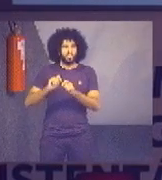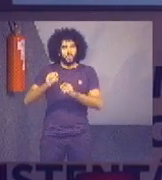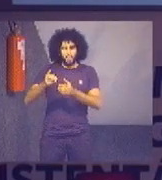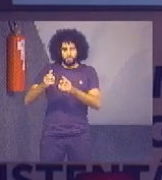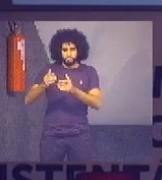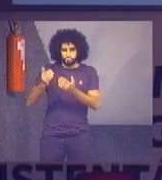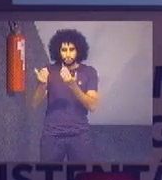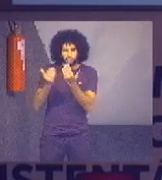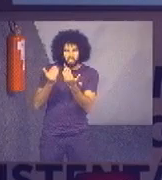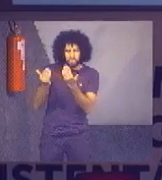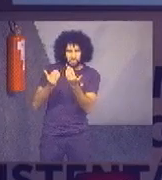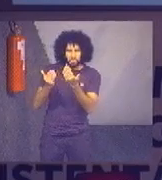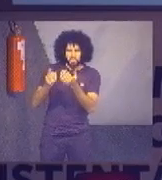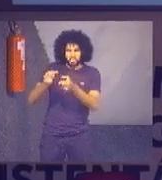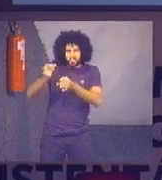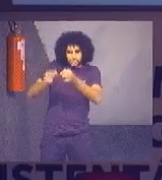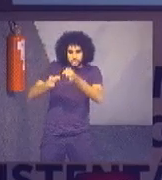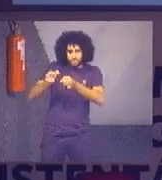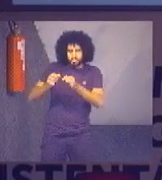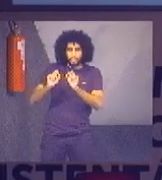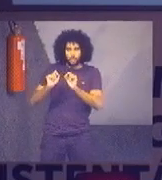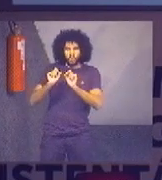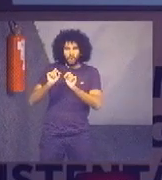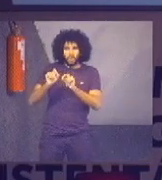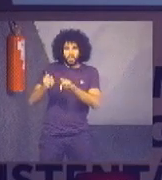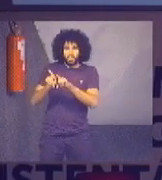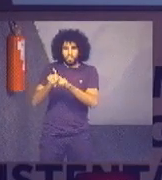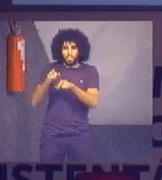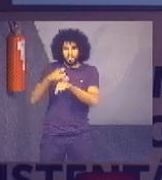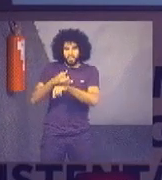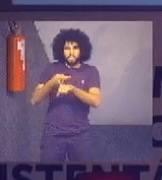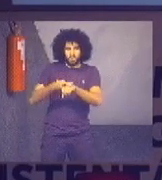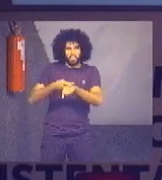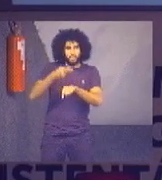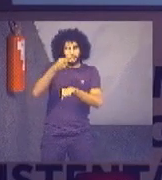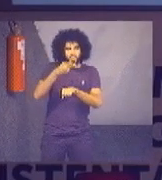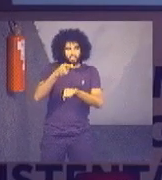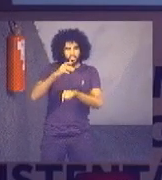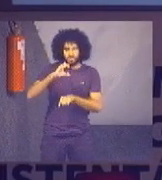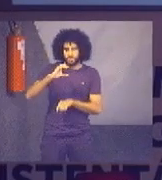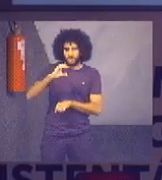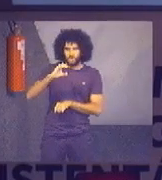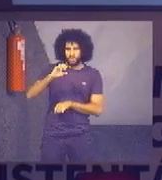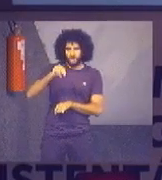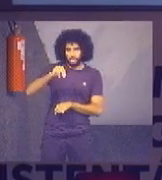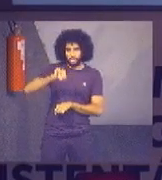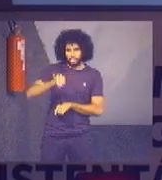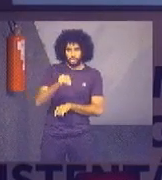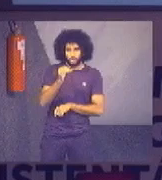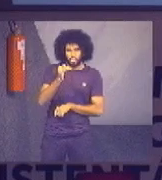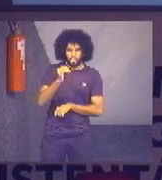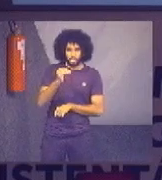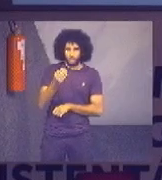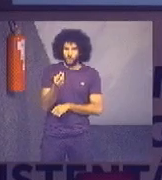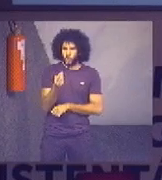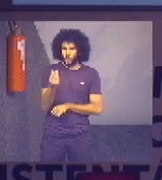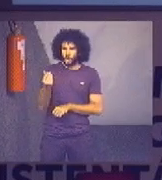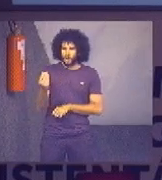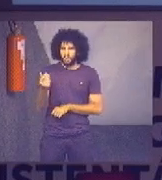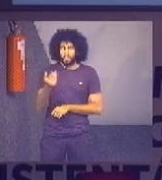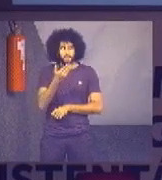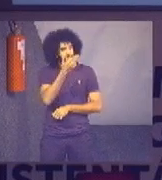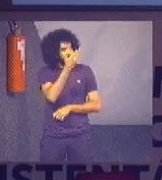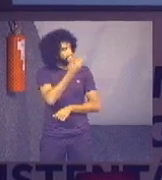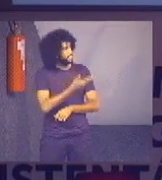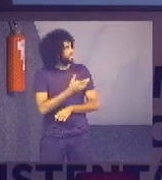e é um indicador que faz parte também do prêmio, do prêmio do CNJ de qualidade, o consumo de papel per capita. No balanço tem esse